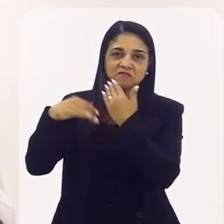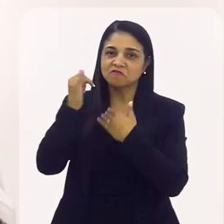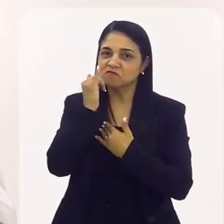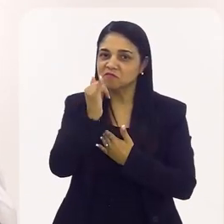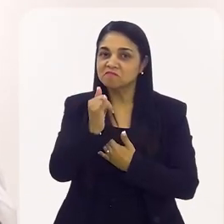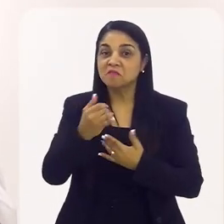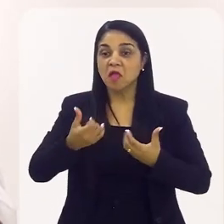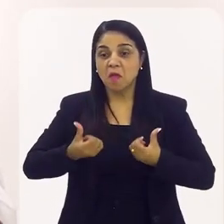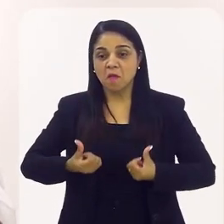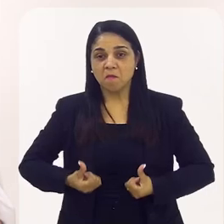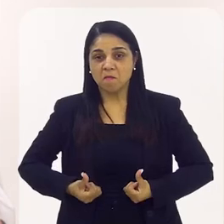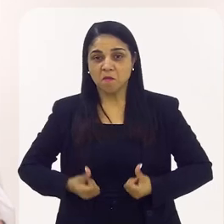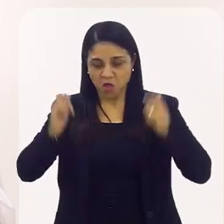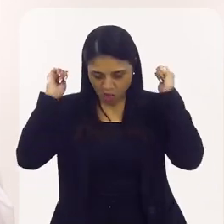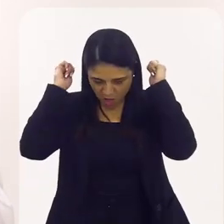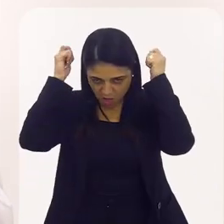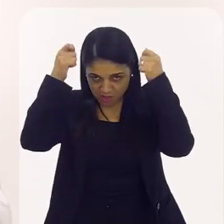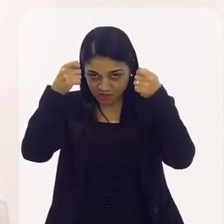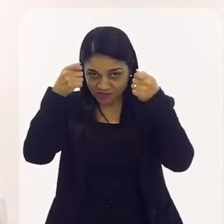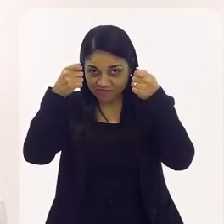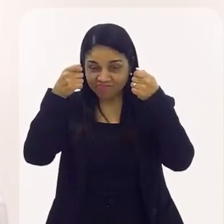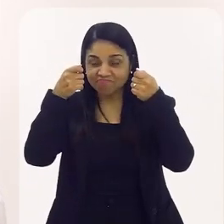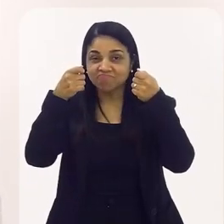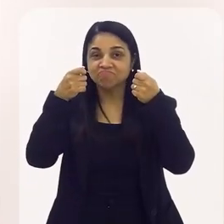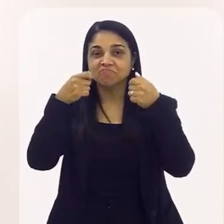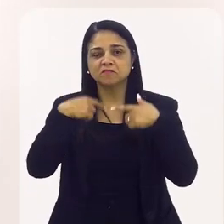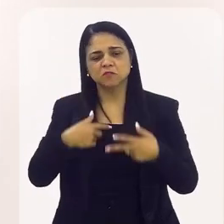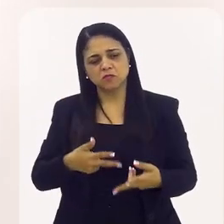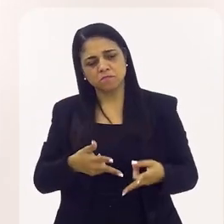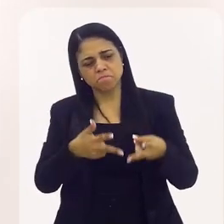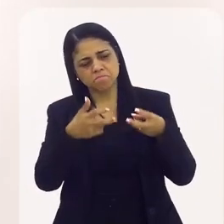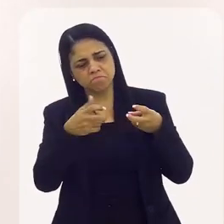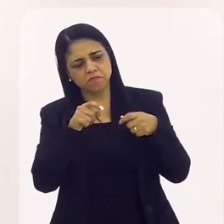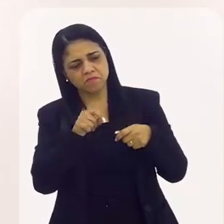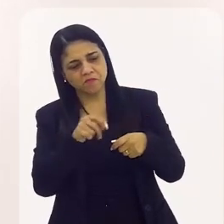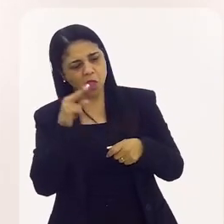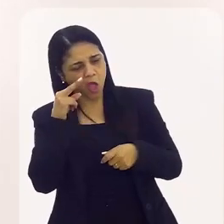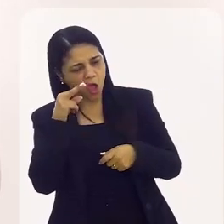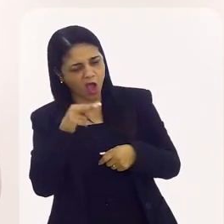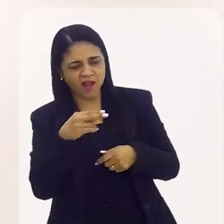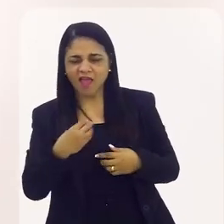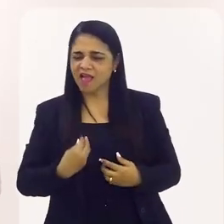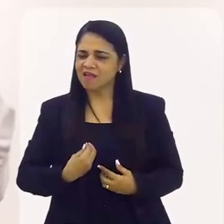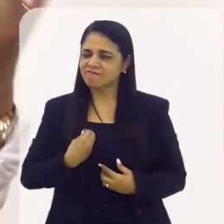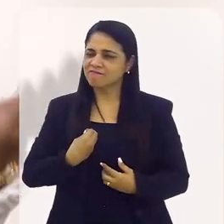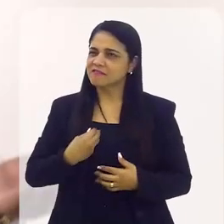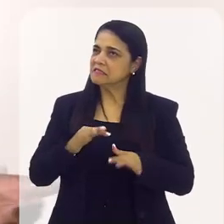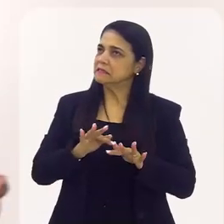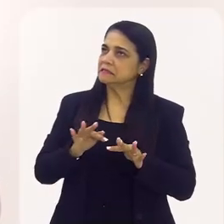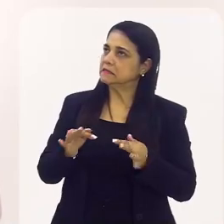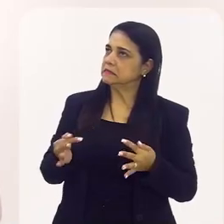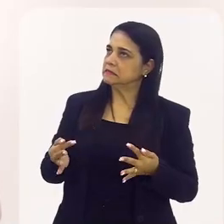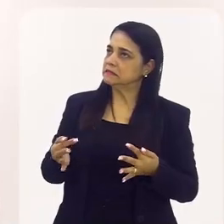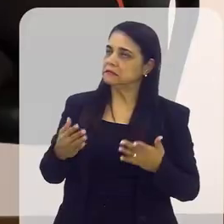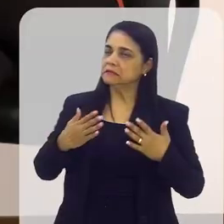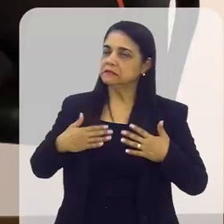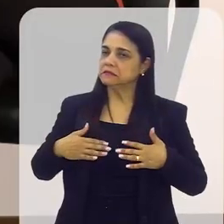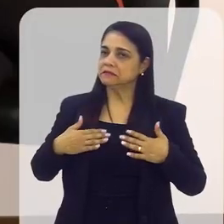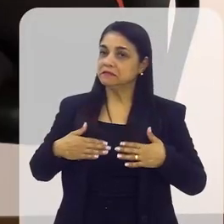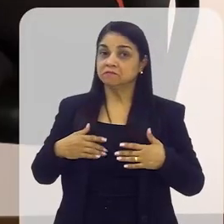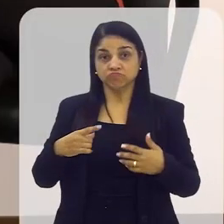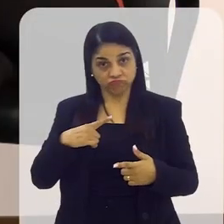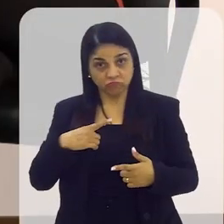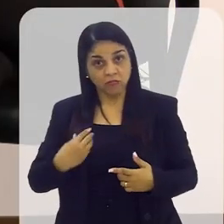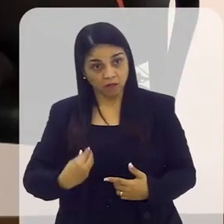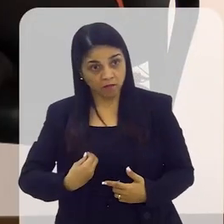monja, as pessoas olham e acham que a pessoa tem aquela vidinha ali. Não, a pessoa tem uma vida. E